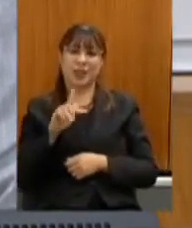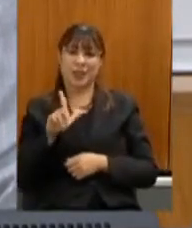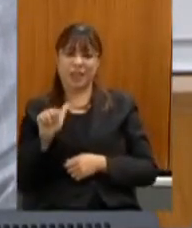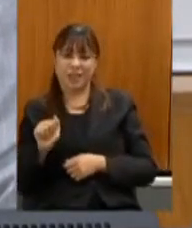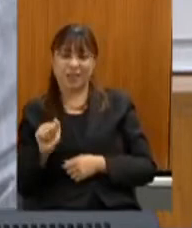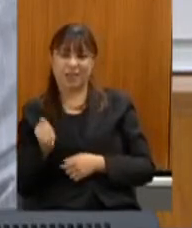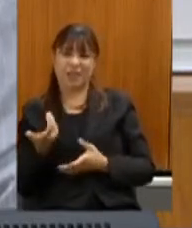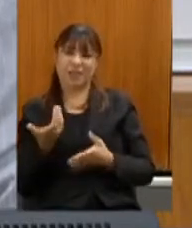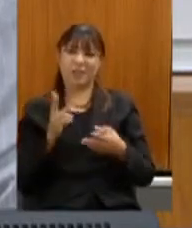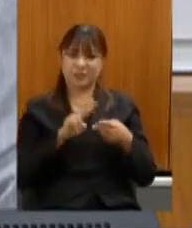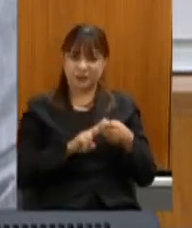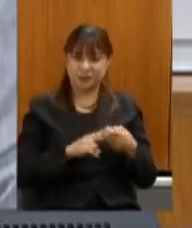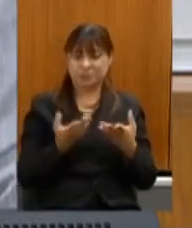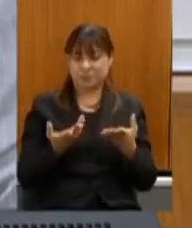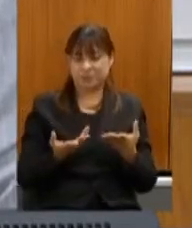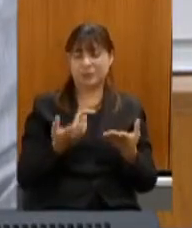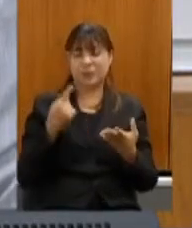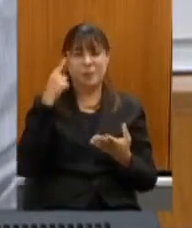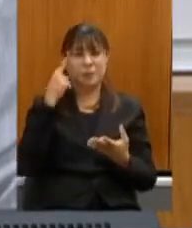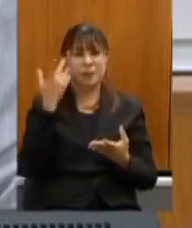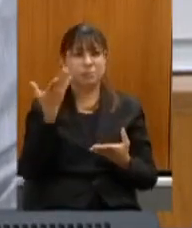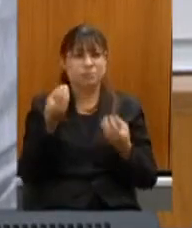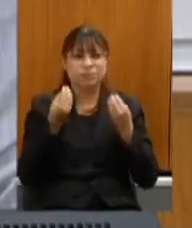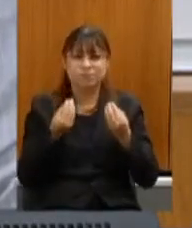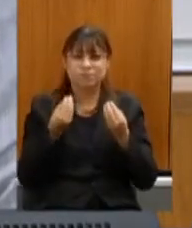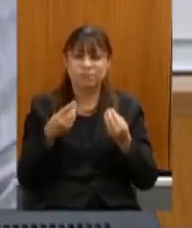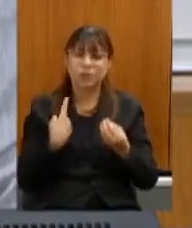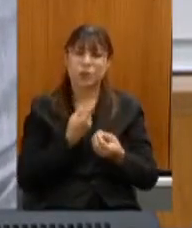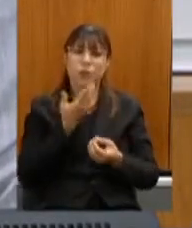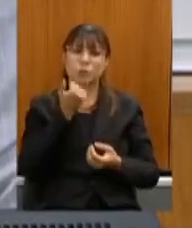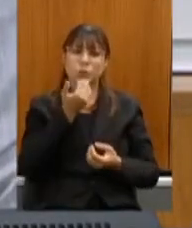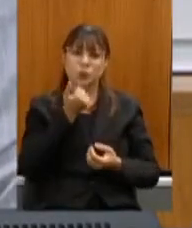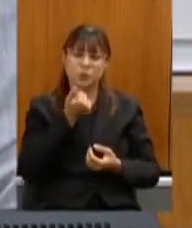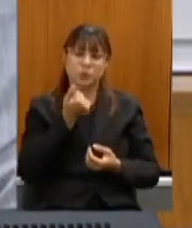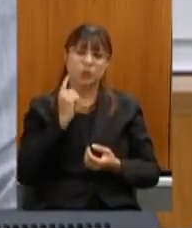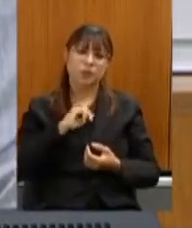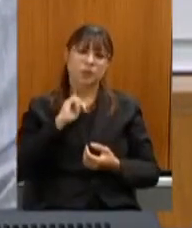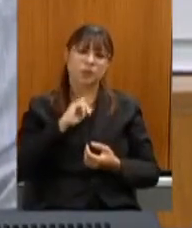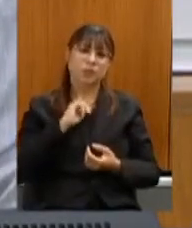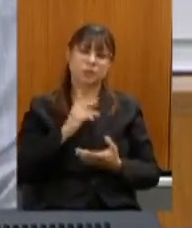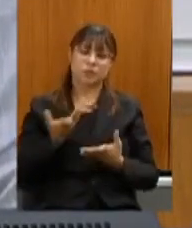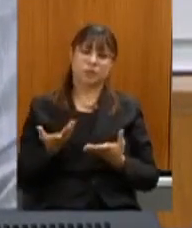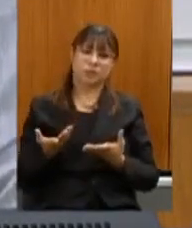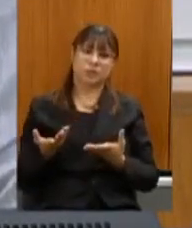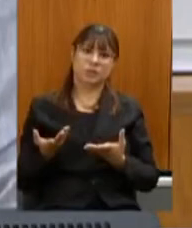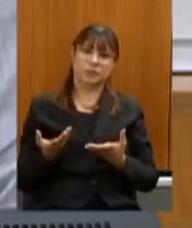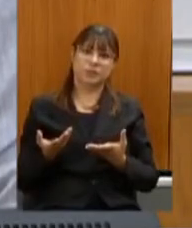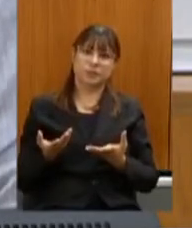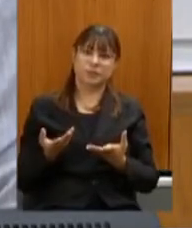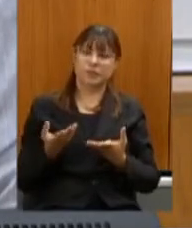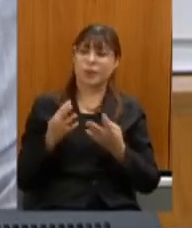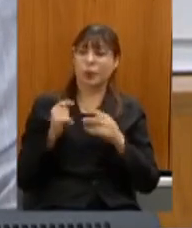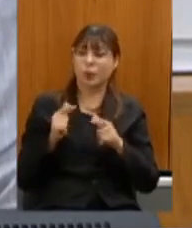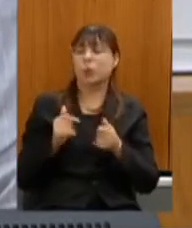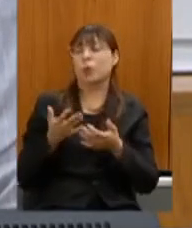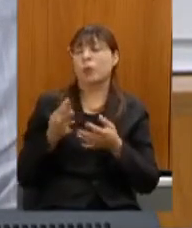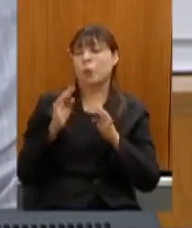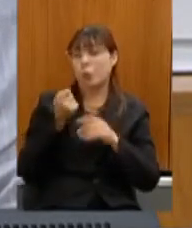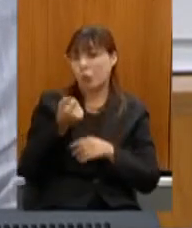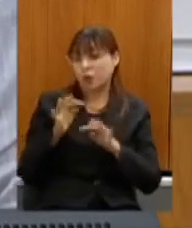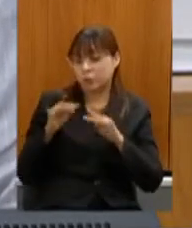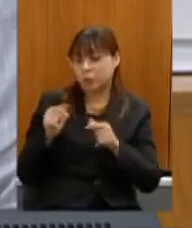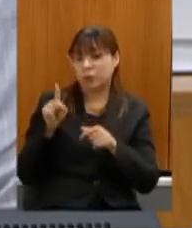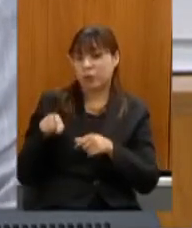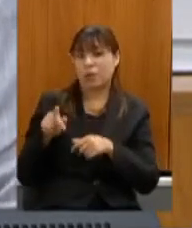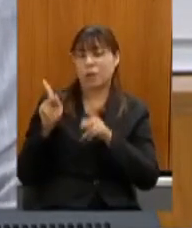a riqueza que é a nossa comida a nossa cozinha mineira vem toda quase toda dos quilombos dos quilombos ou